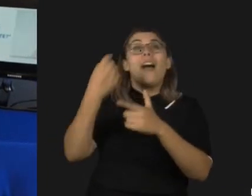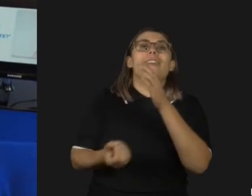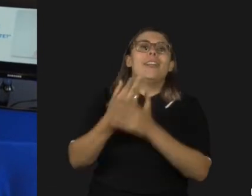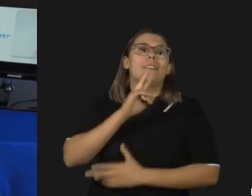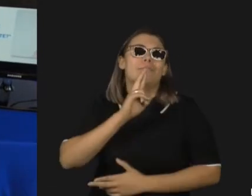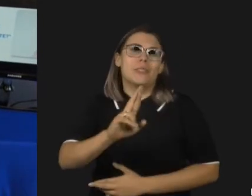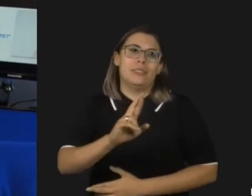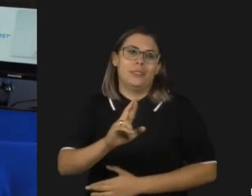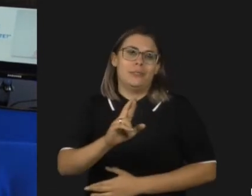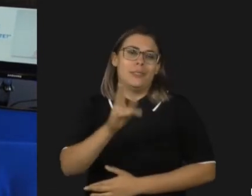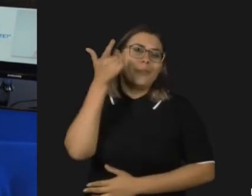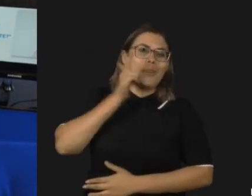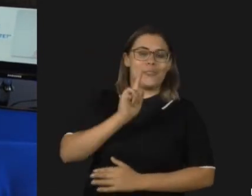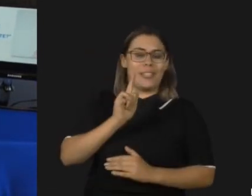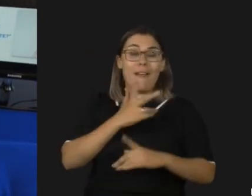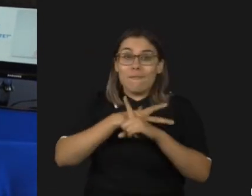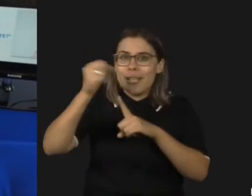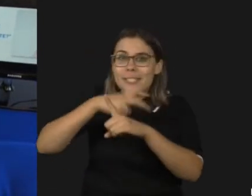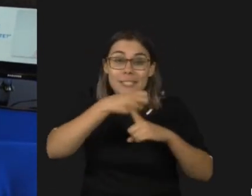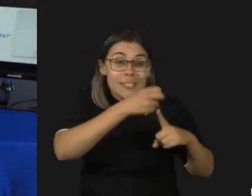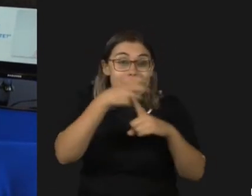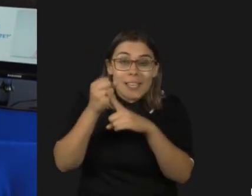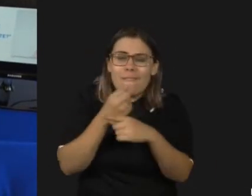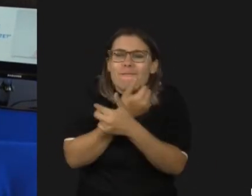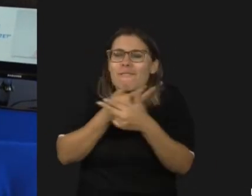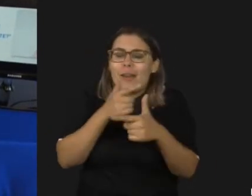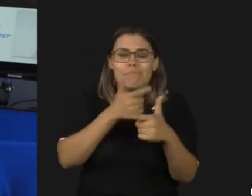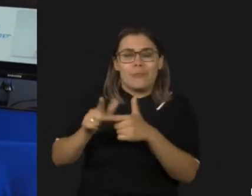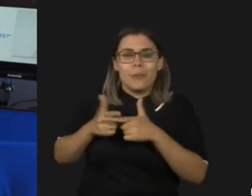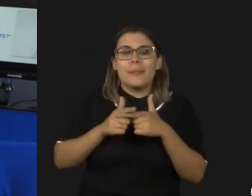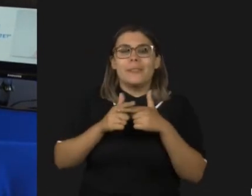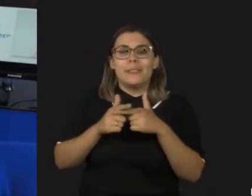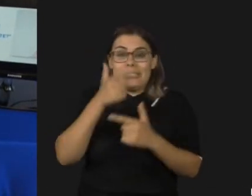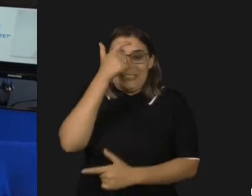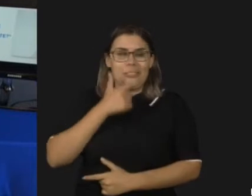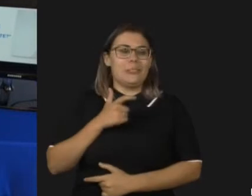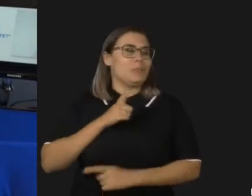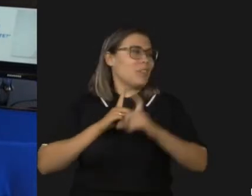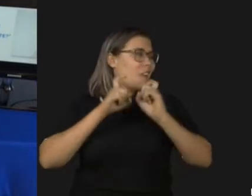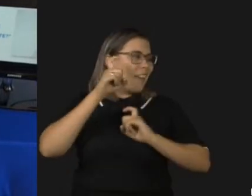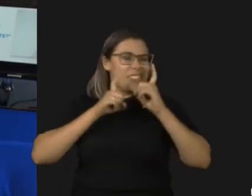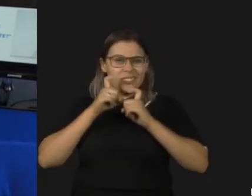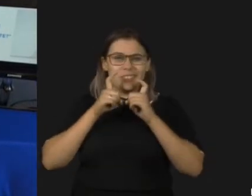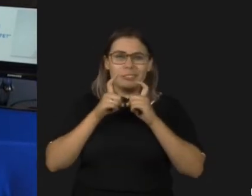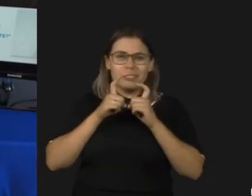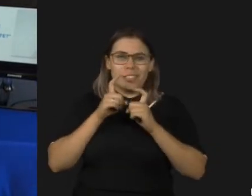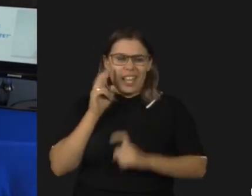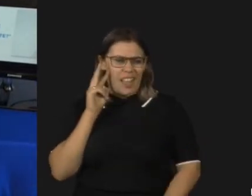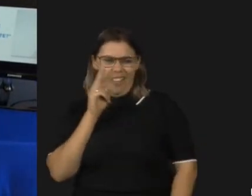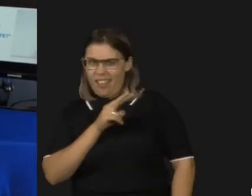Ali eu mostro a vocês uma carranca, uma careta de desgosto, como dizer, ele é deficiente?